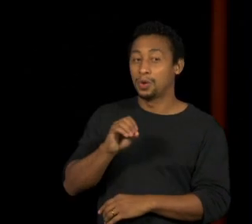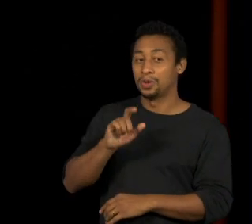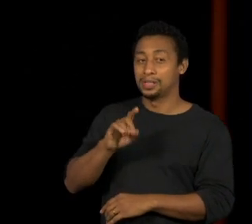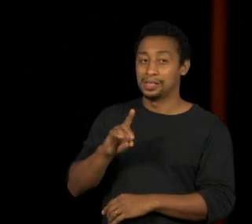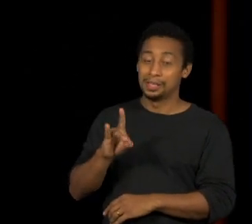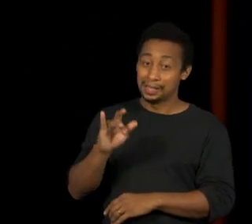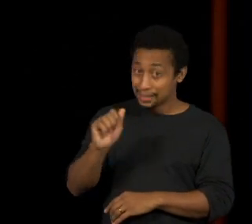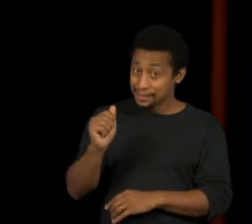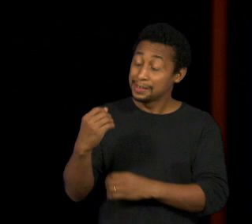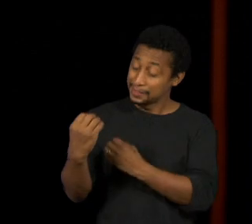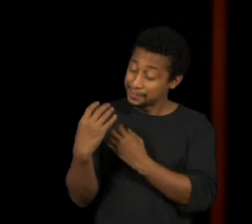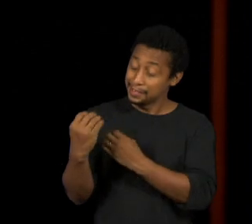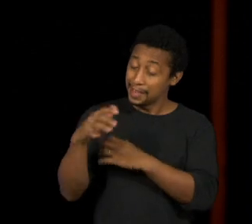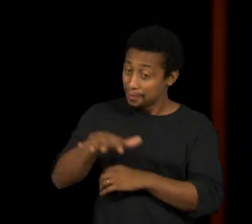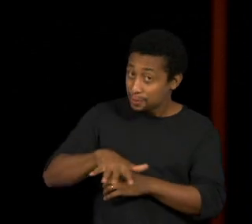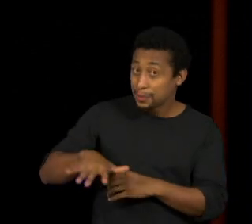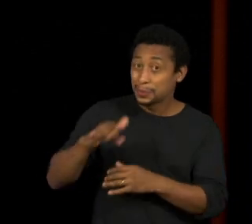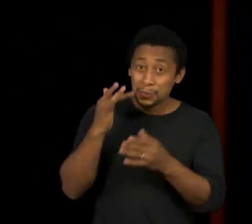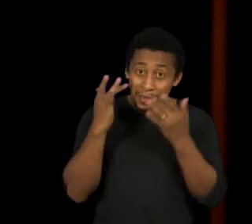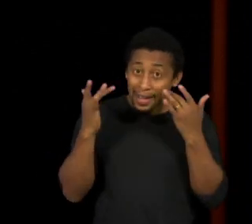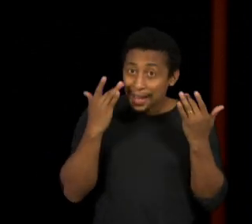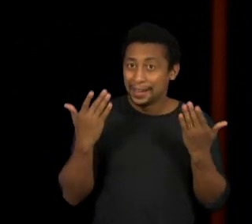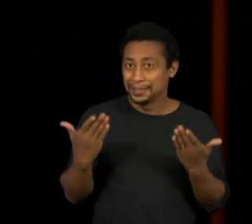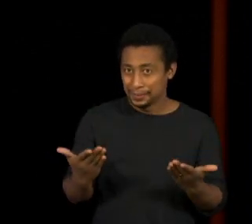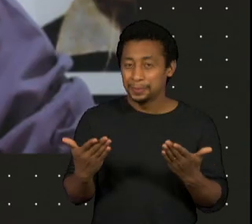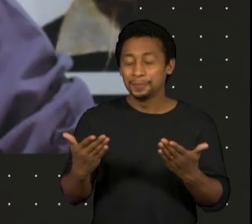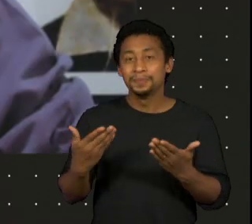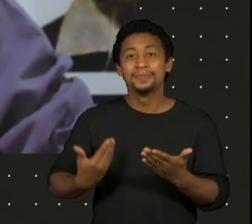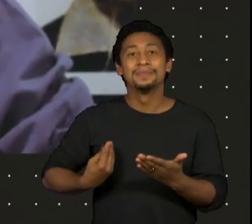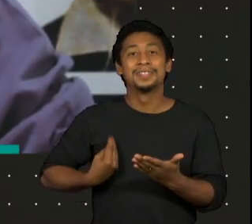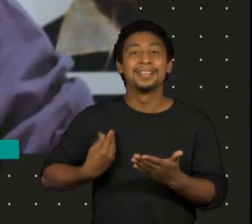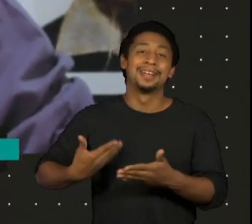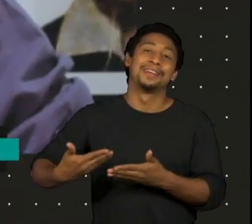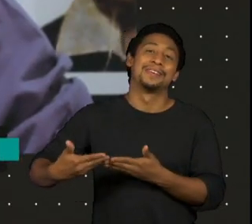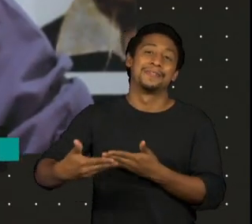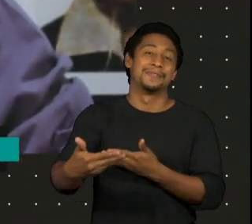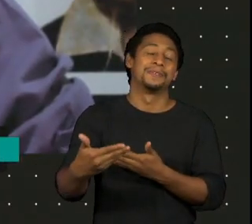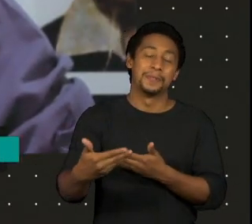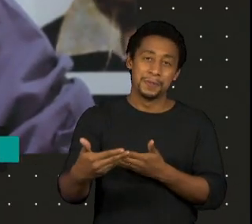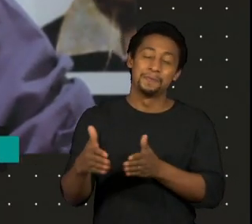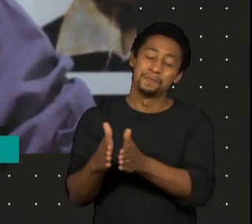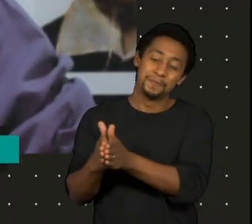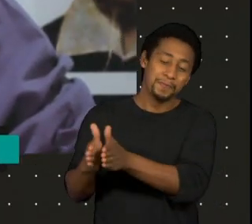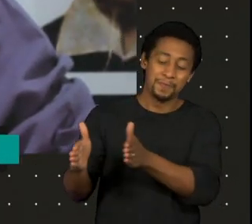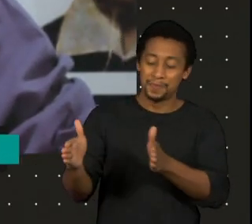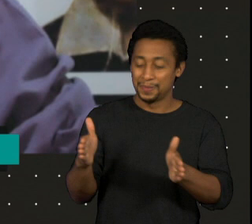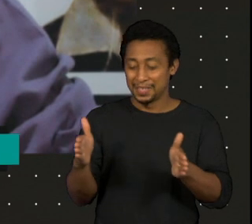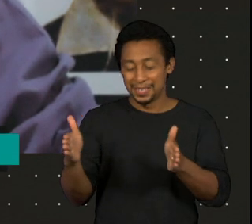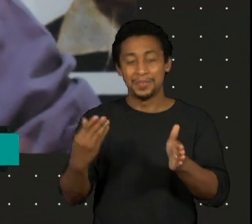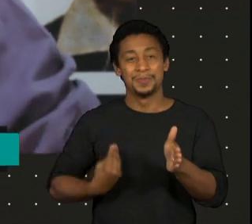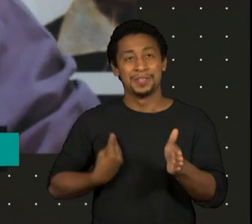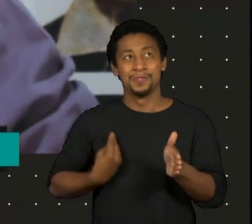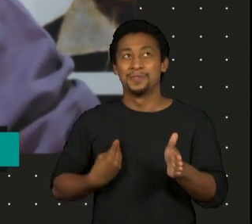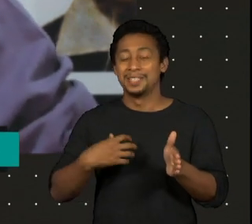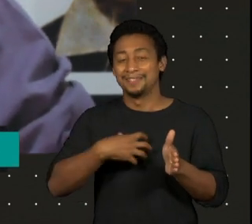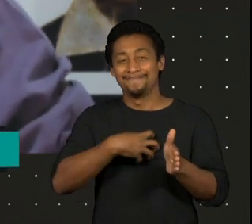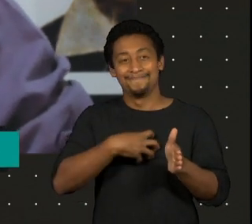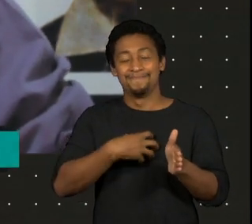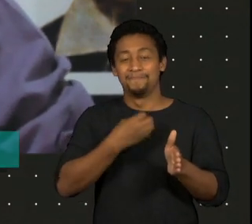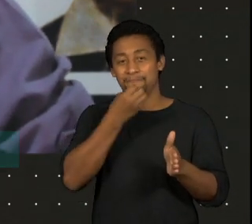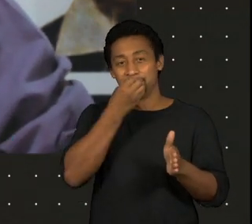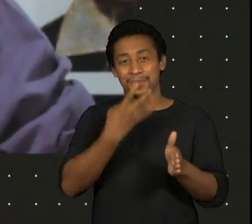Foi muito gratificante toda essa parte da vida, né? Uma parte bastante dura para todos nós também,